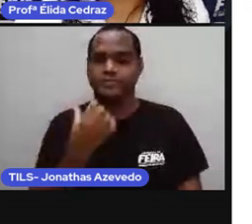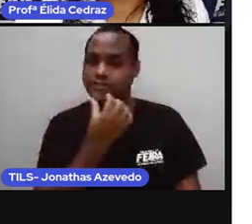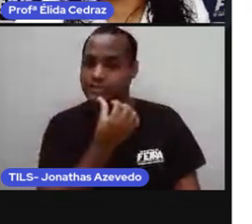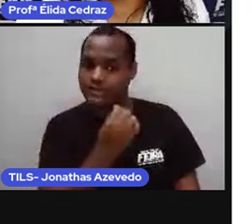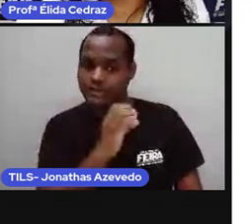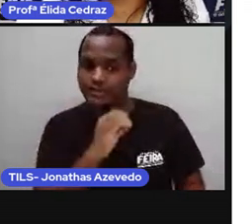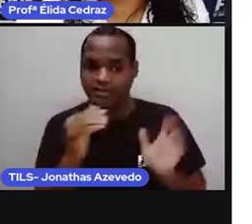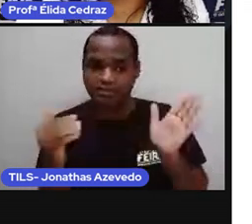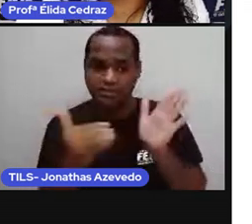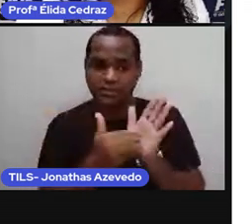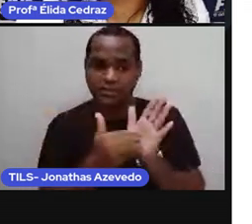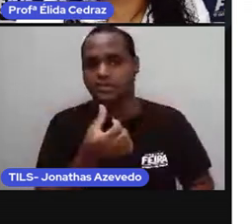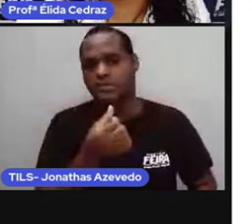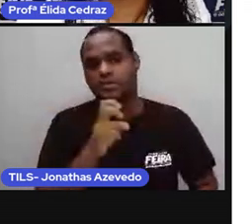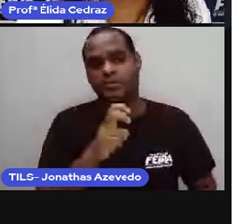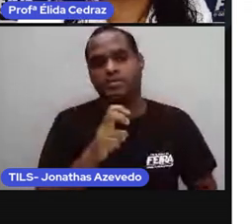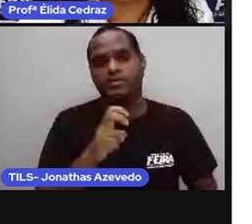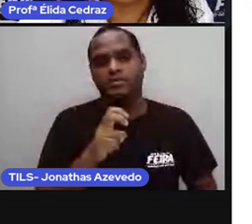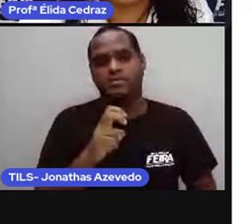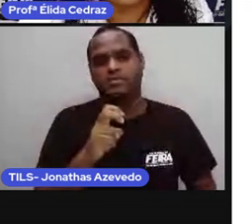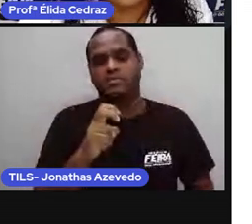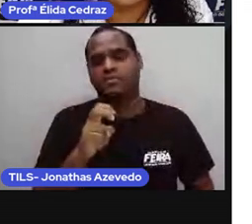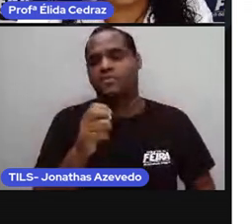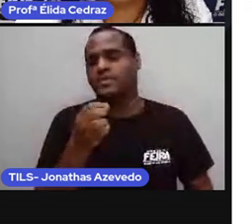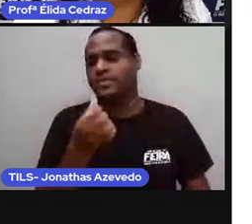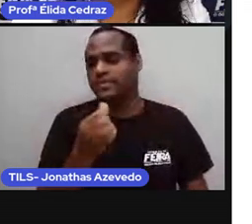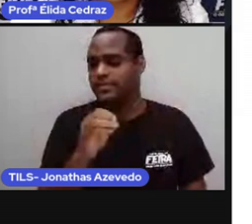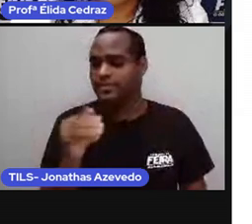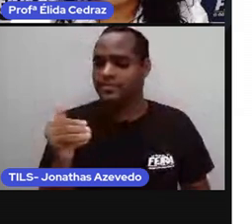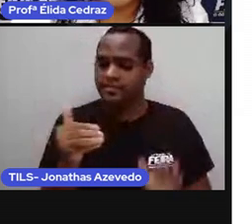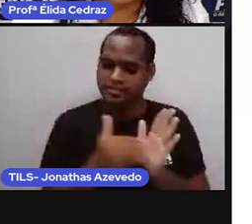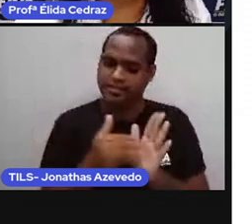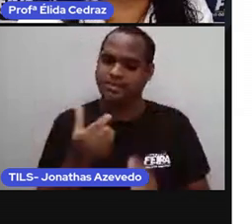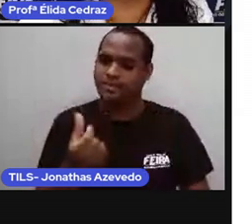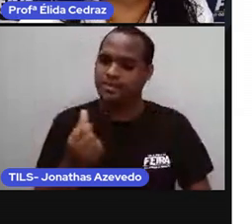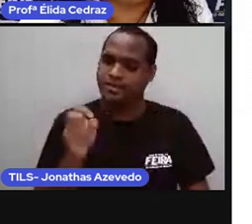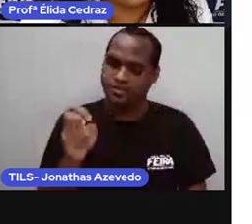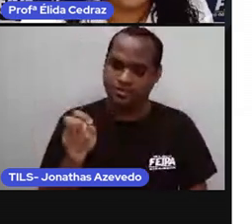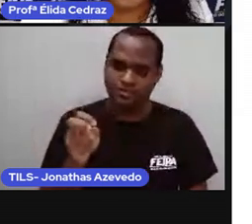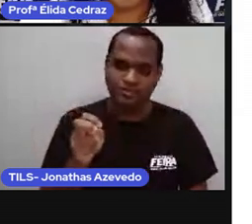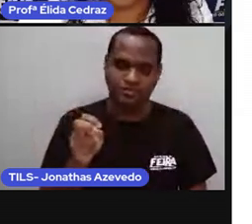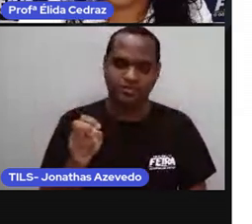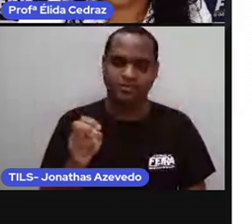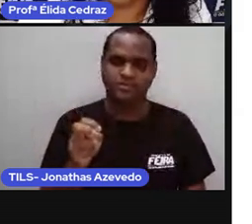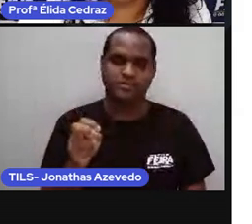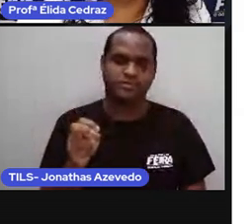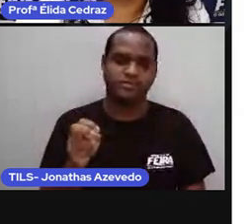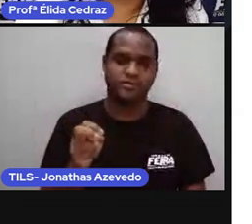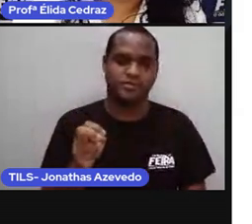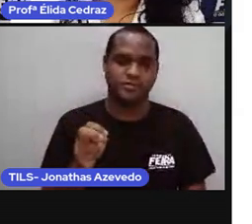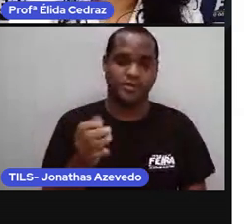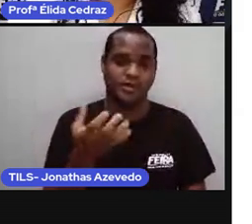aos 65 anos, eles estão numa idade muito boa.